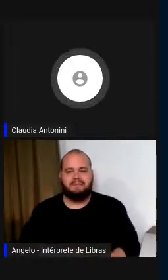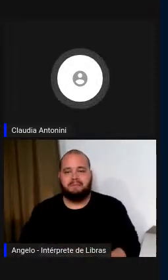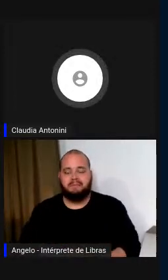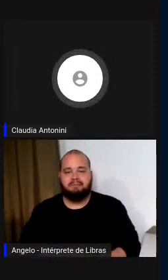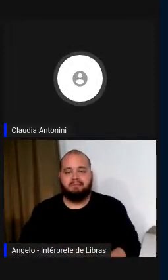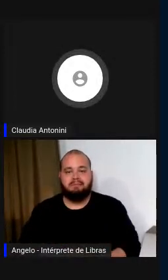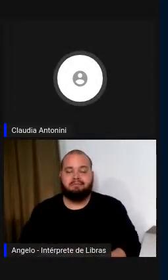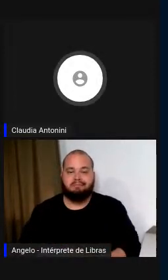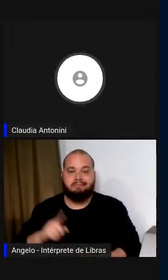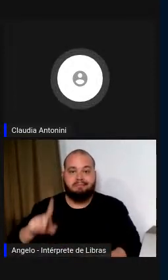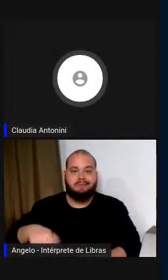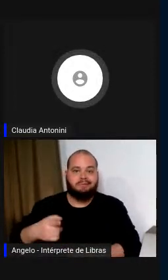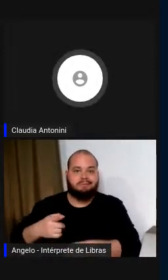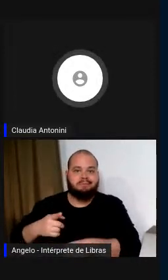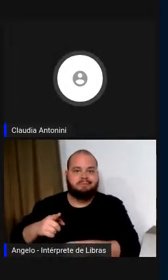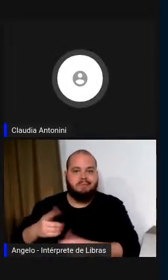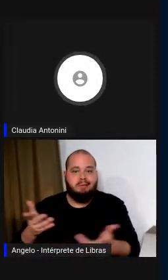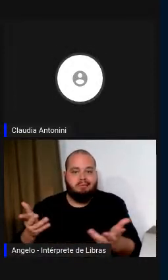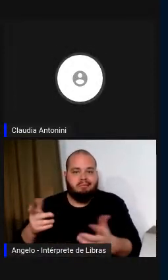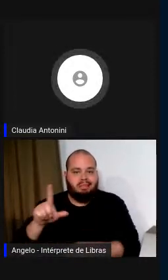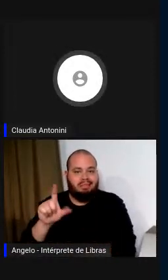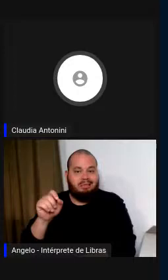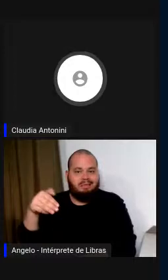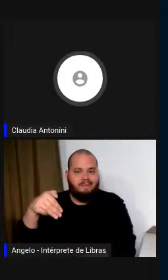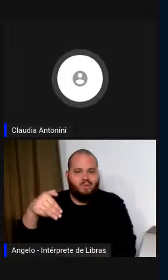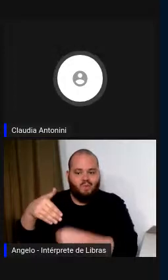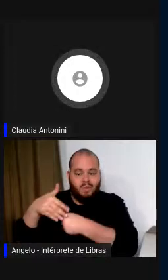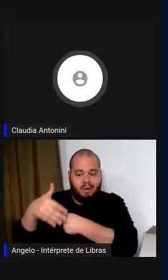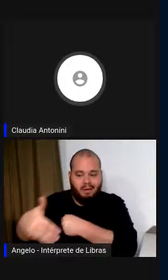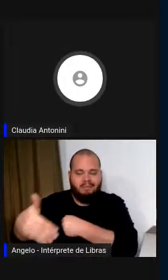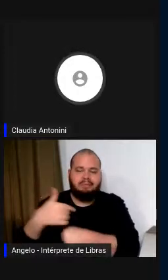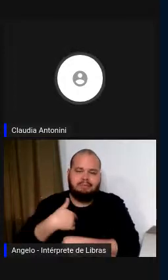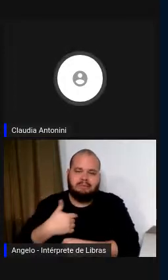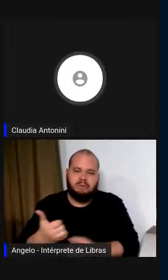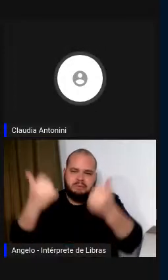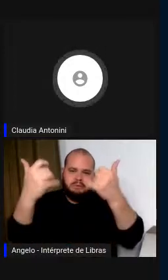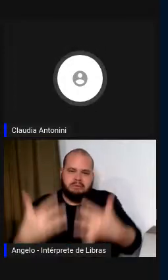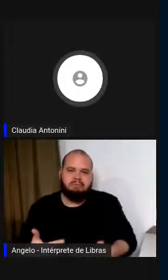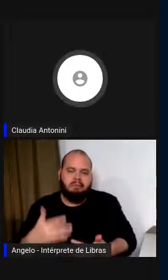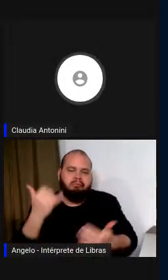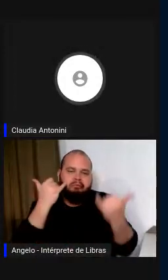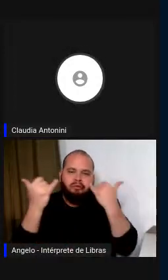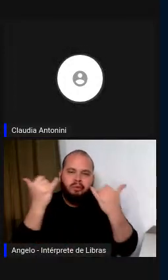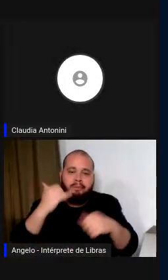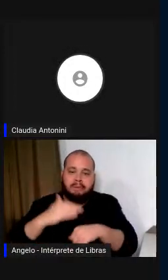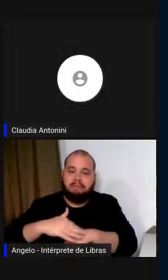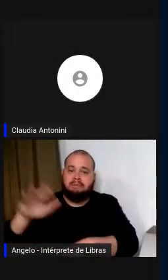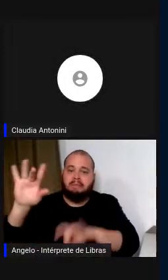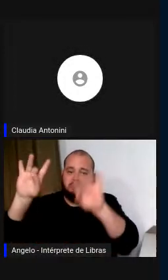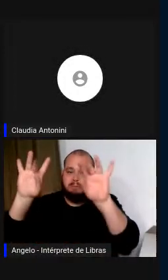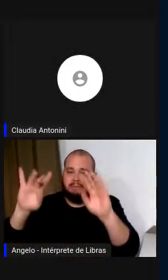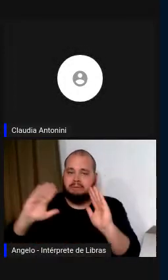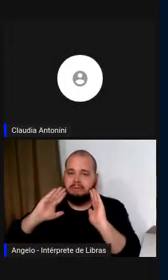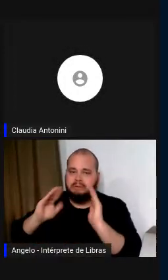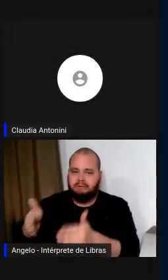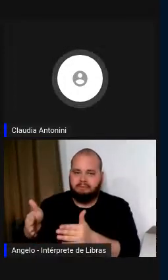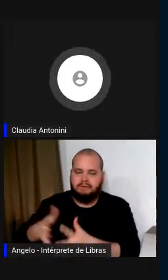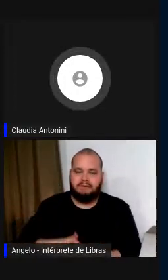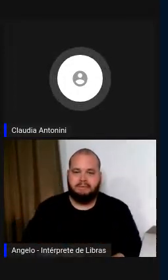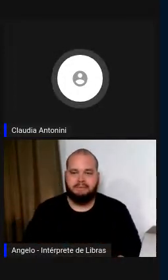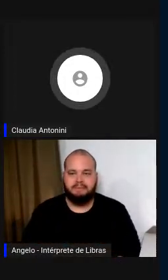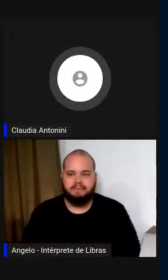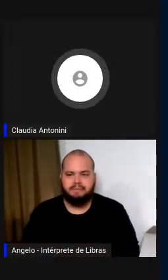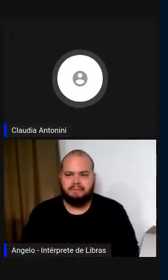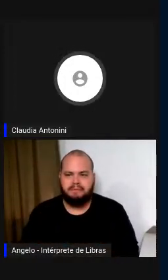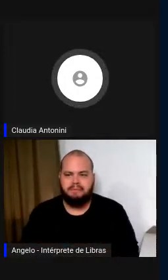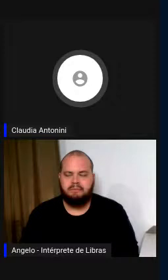aquilo que nos próximos dez minutos eu vou dar algumas informações mais precisas. O que